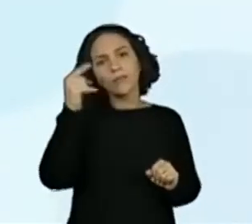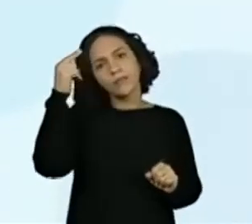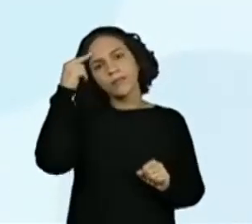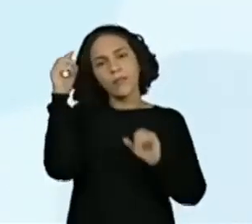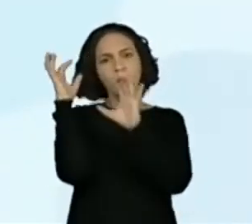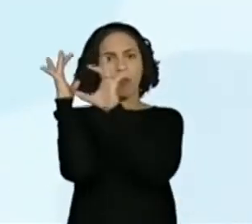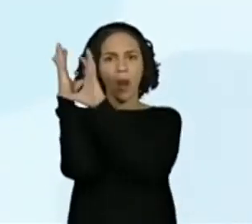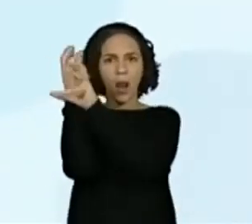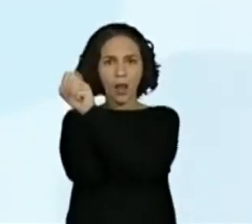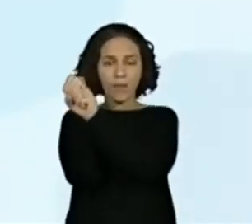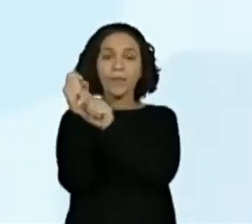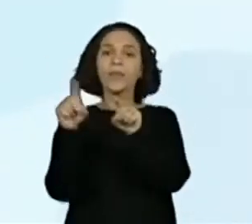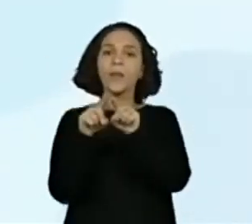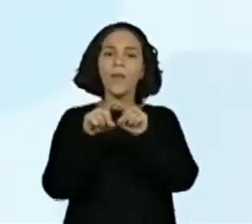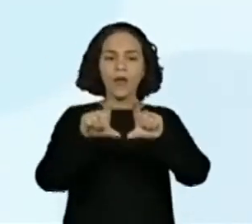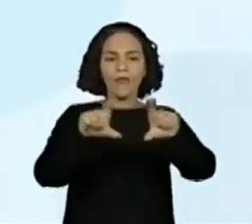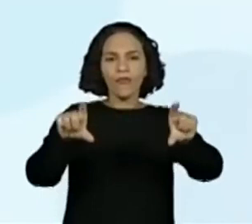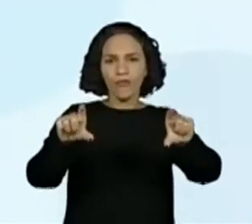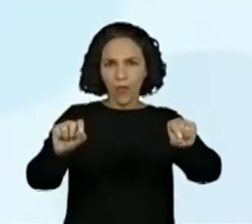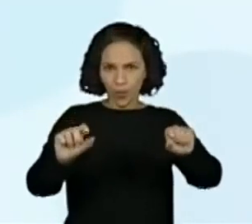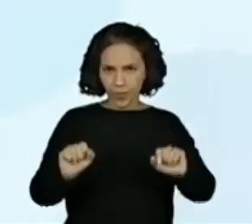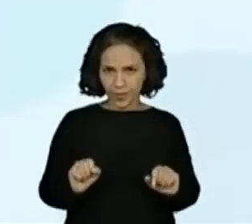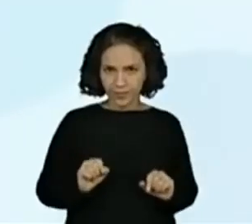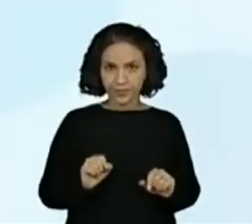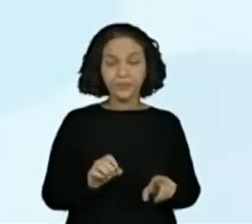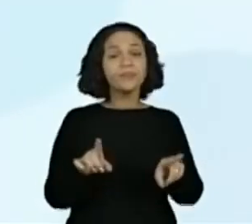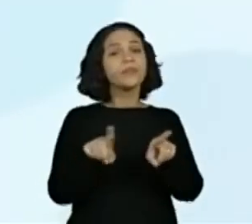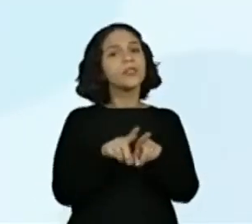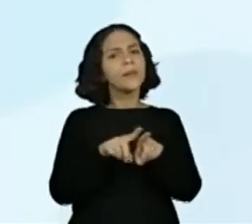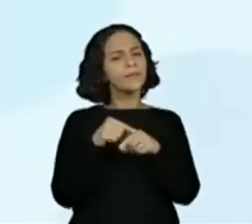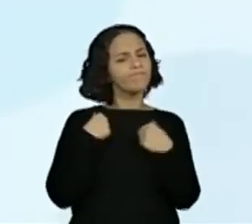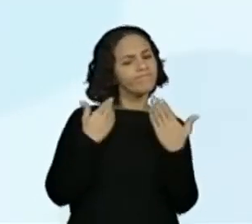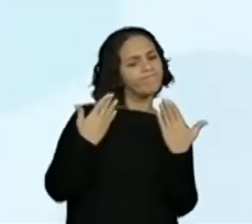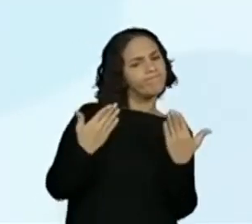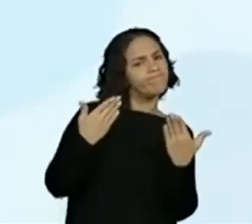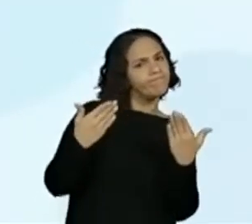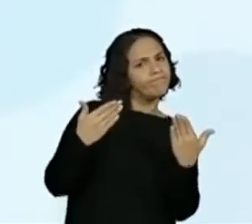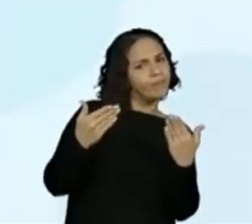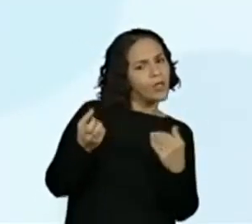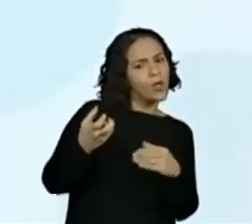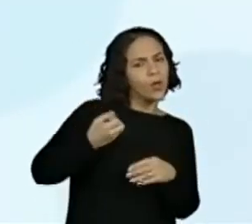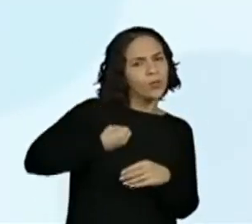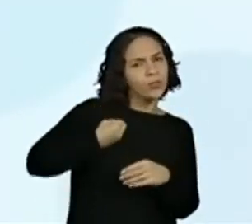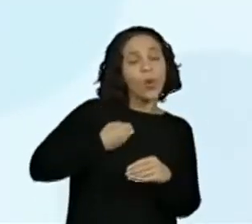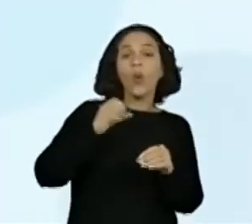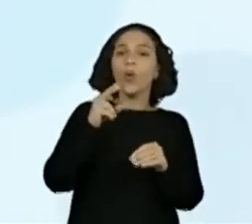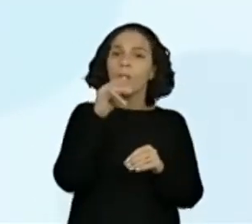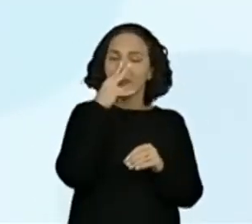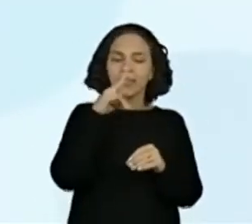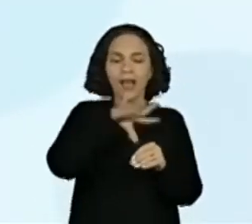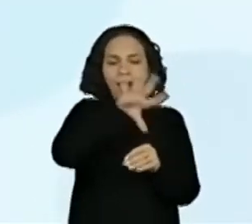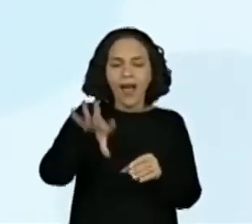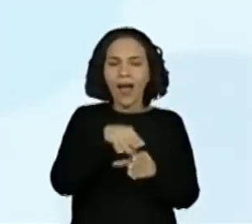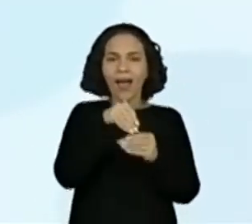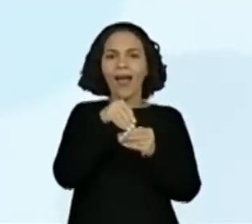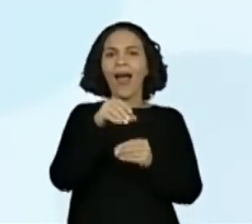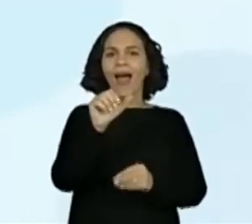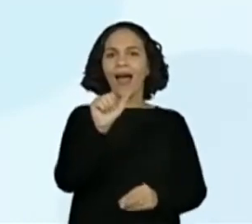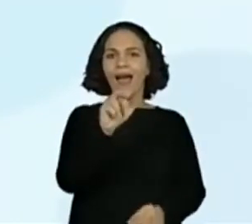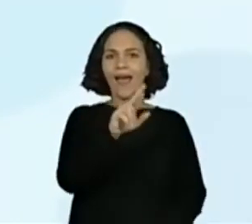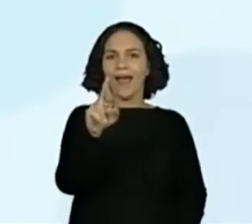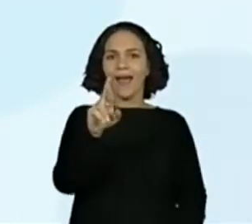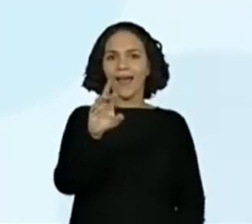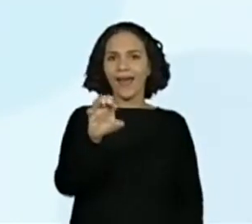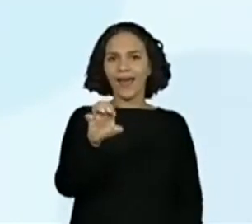mental e algoritmos, além de fazer estimativas e o arredondamento do resultado.